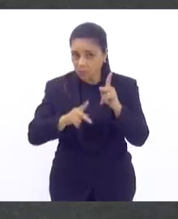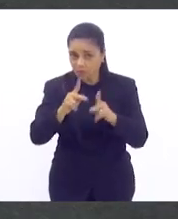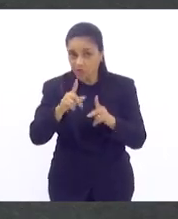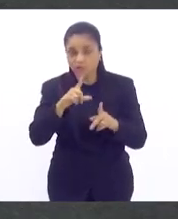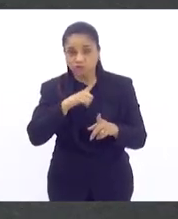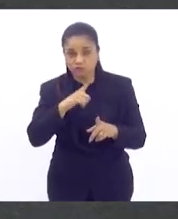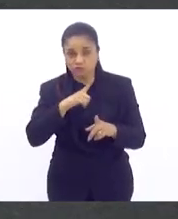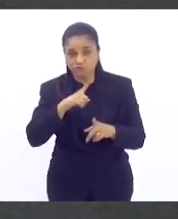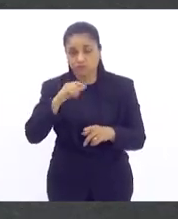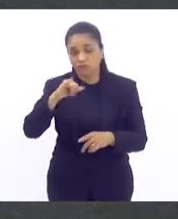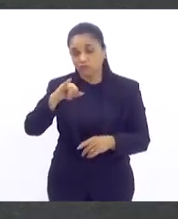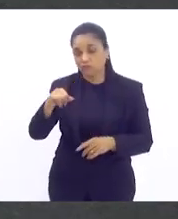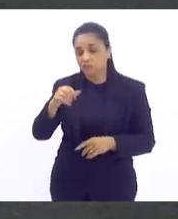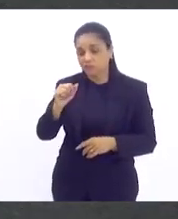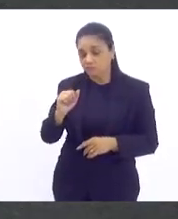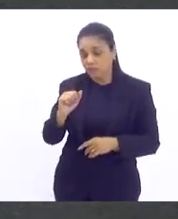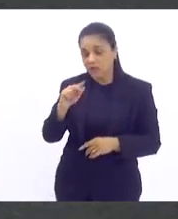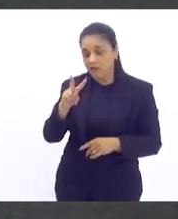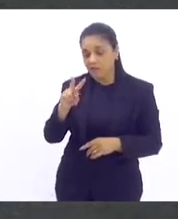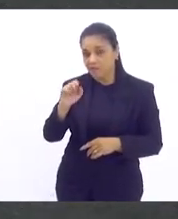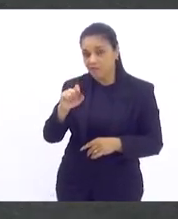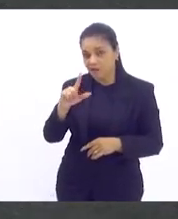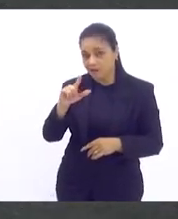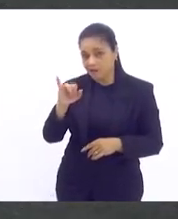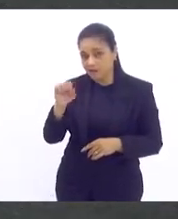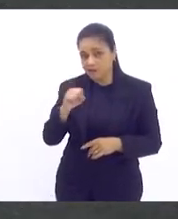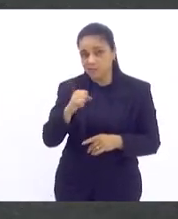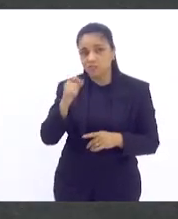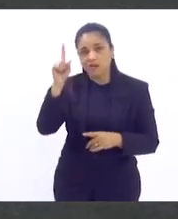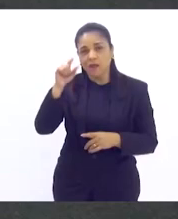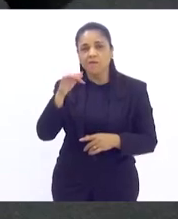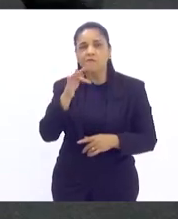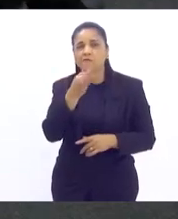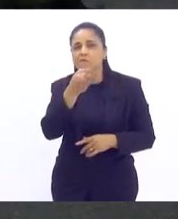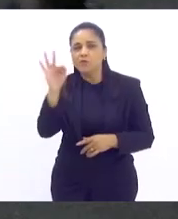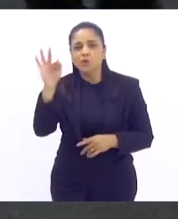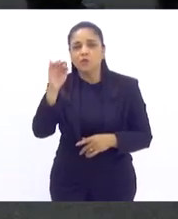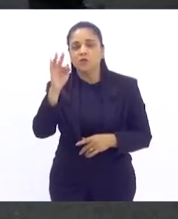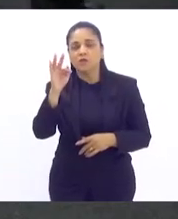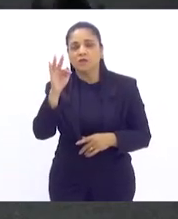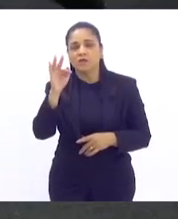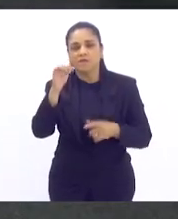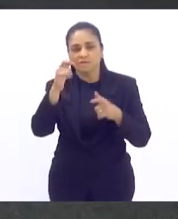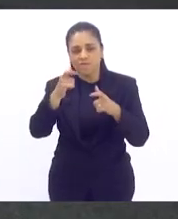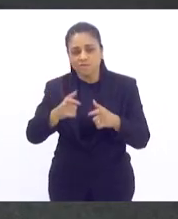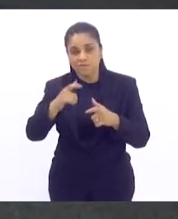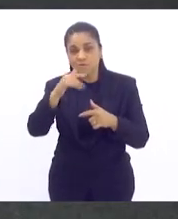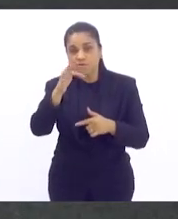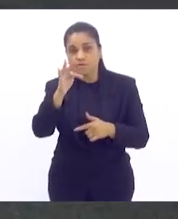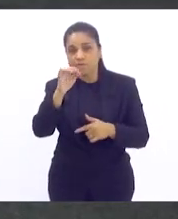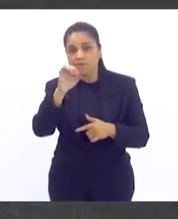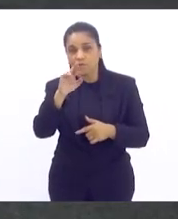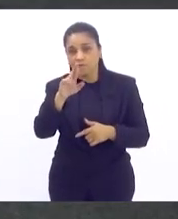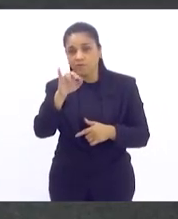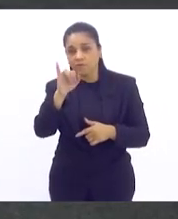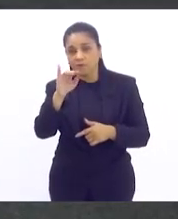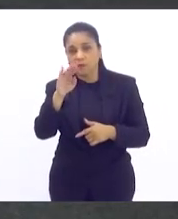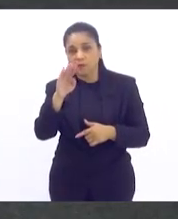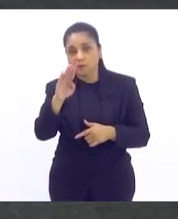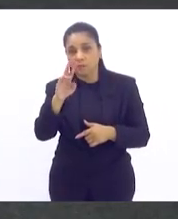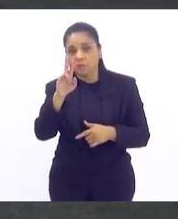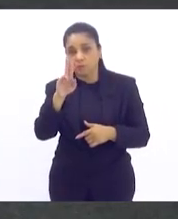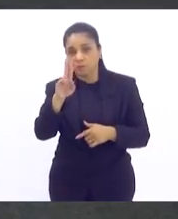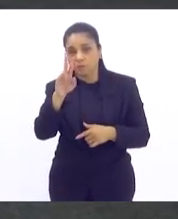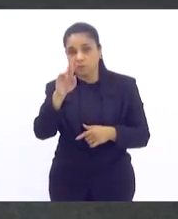javalis sendo criados ilegalmente em Friburgo, numa área perto dos rios e do parque. Ela chamava javali pirata.